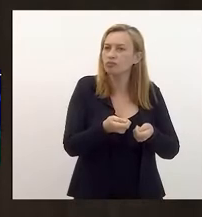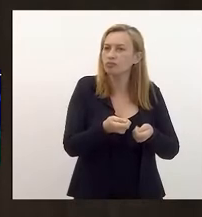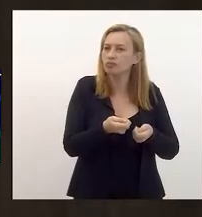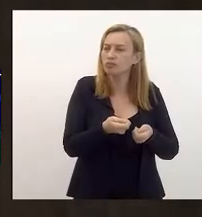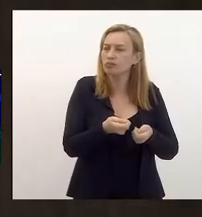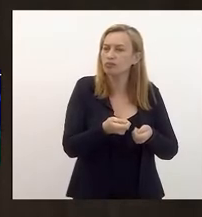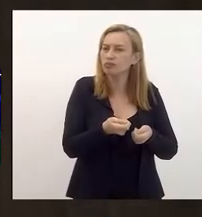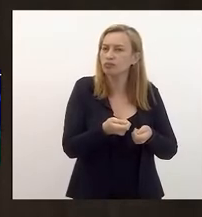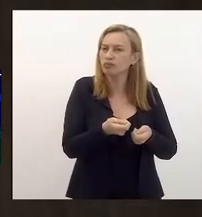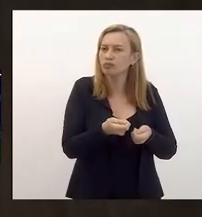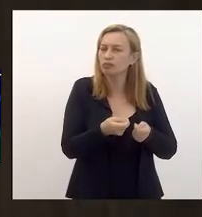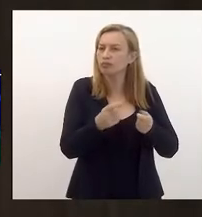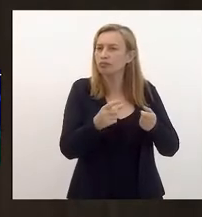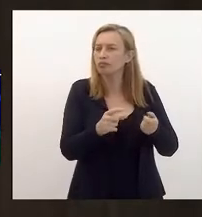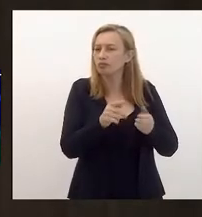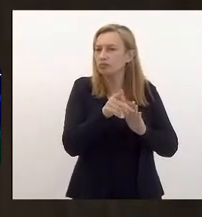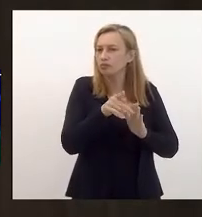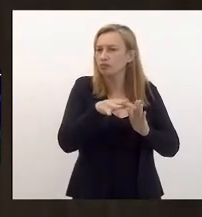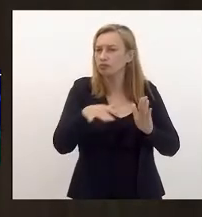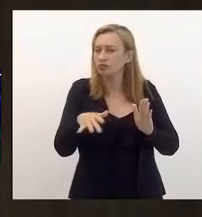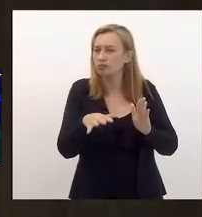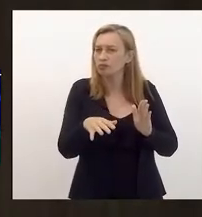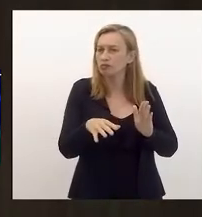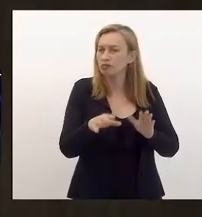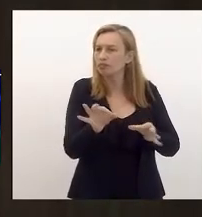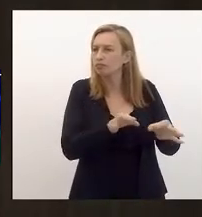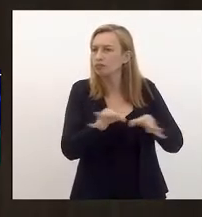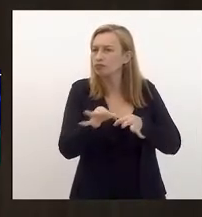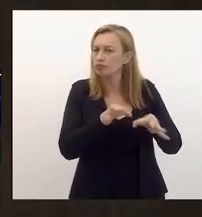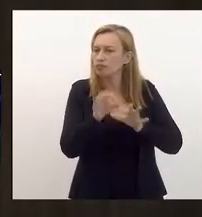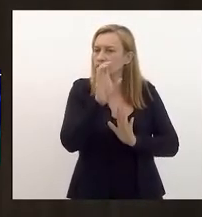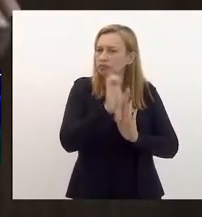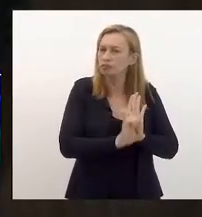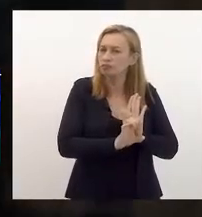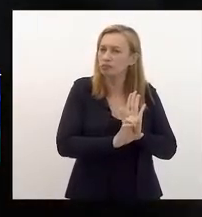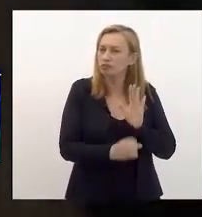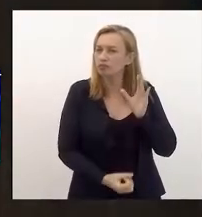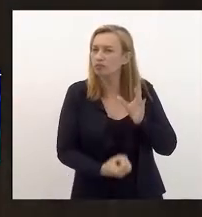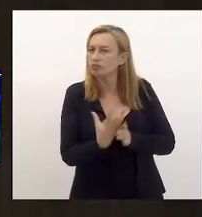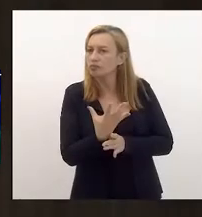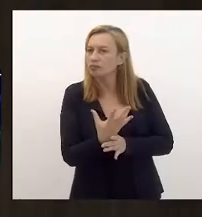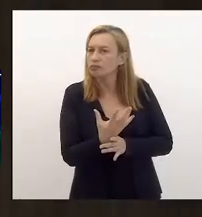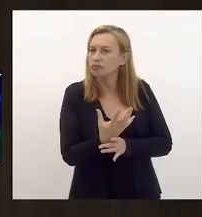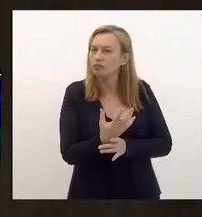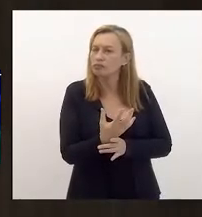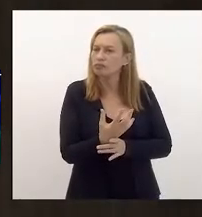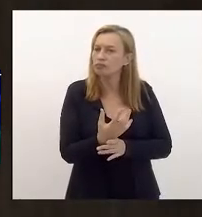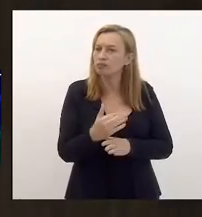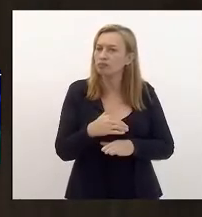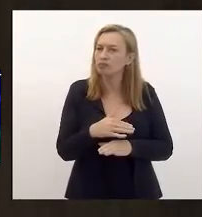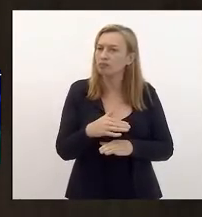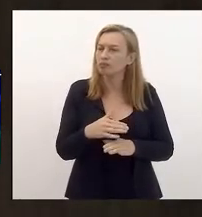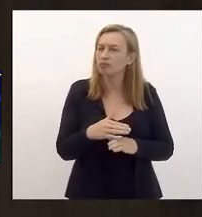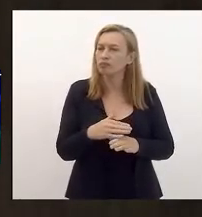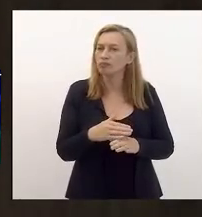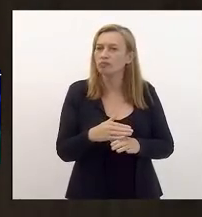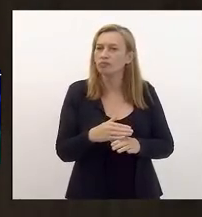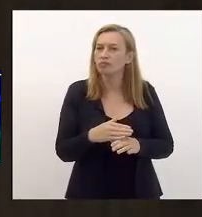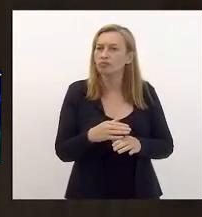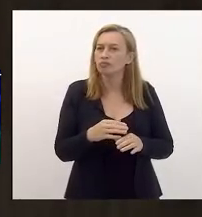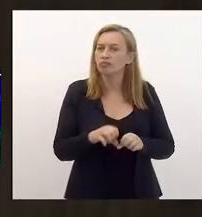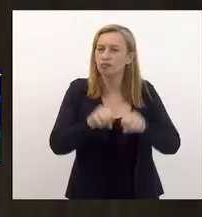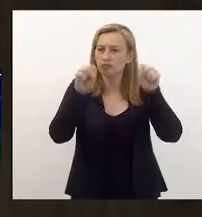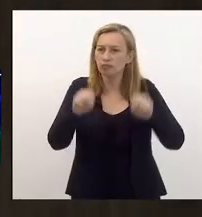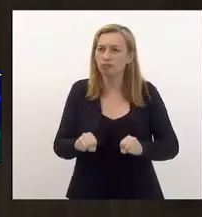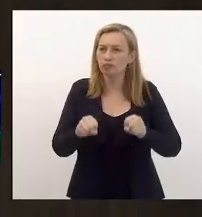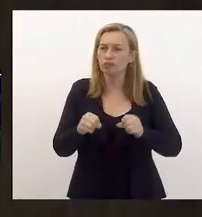se dará pelo protocolo do sistema de elaboração de emendas, que deverá ser promovido pelos autores. O sistema ficará aberto